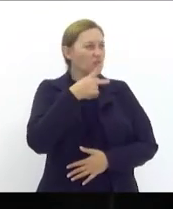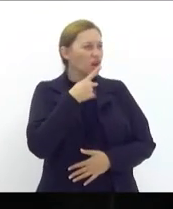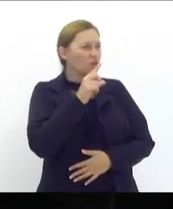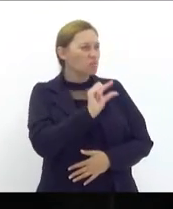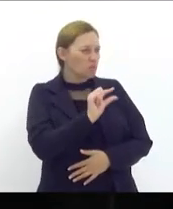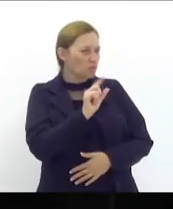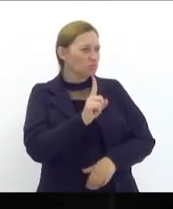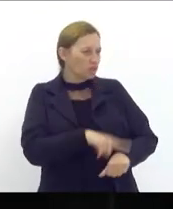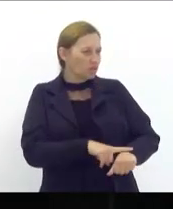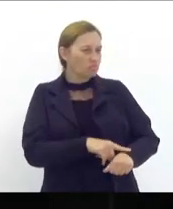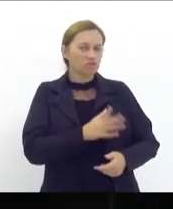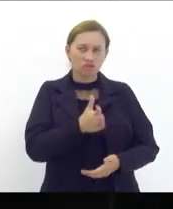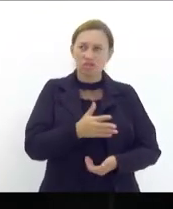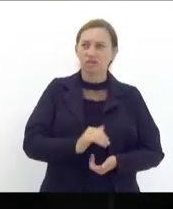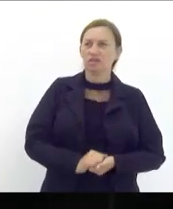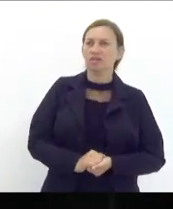pouco